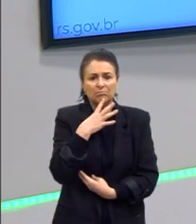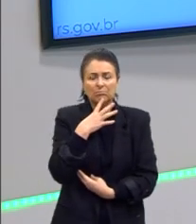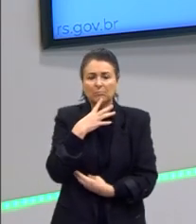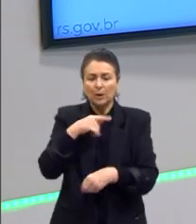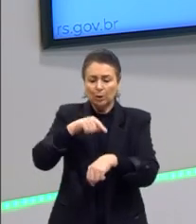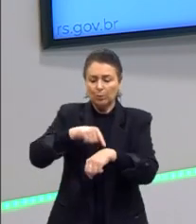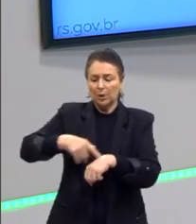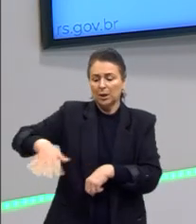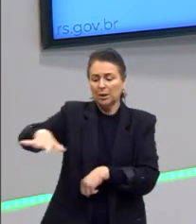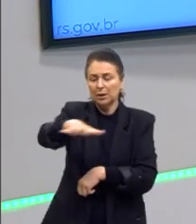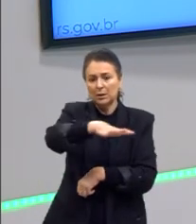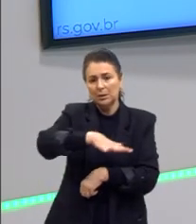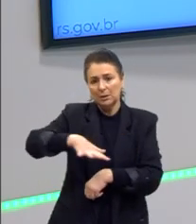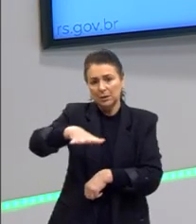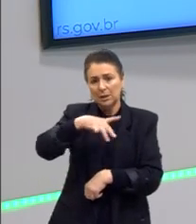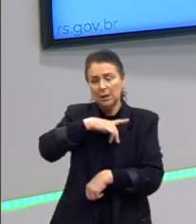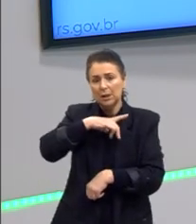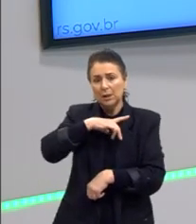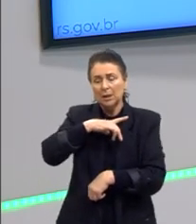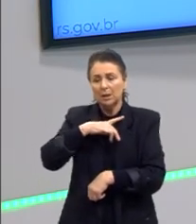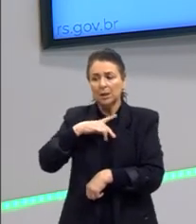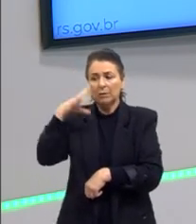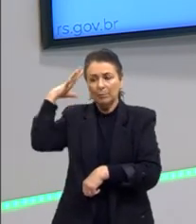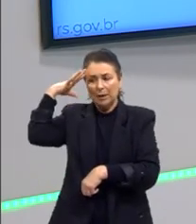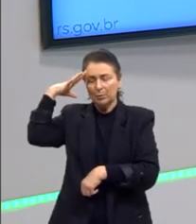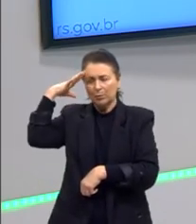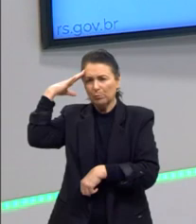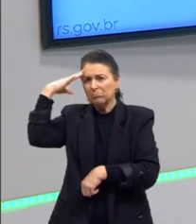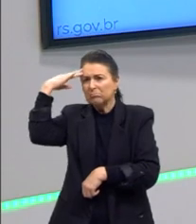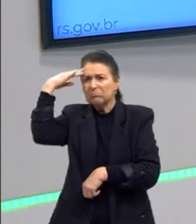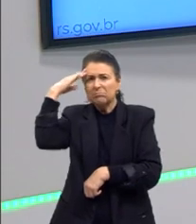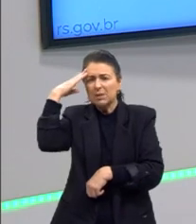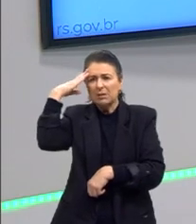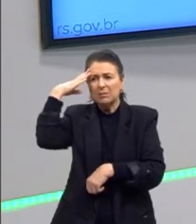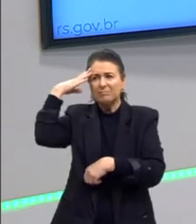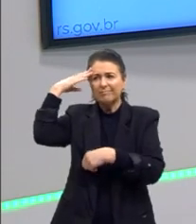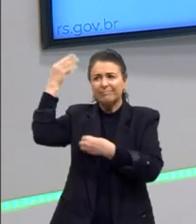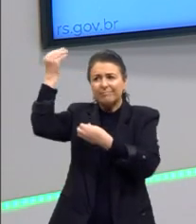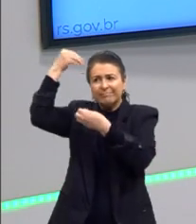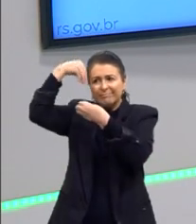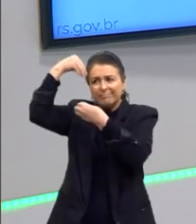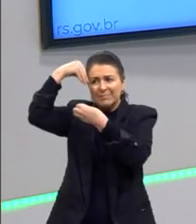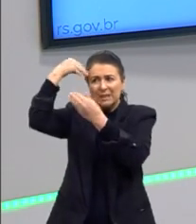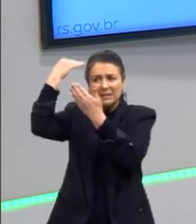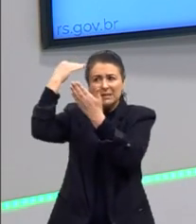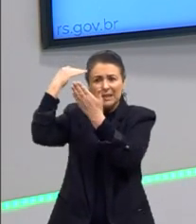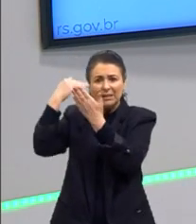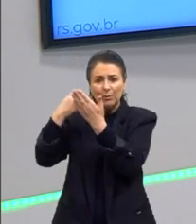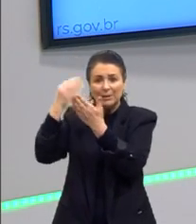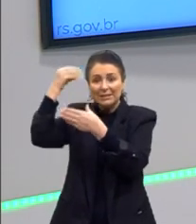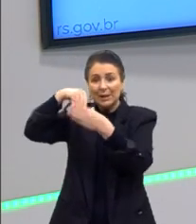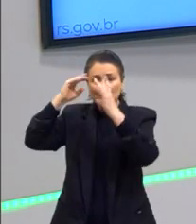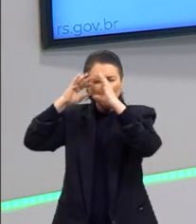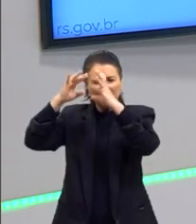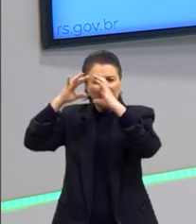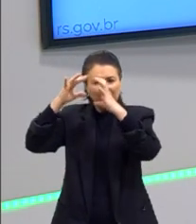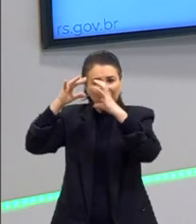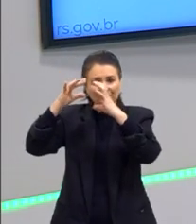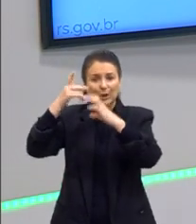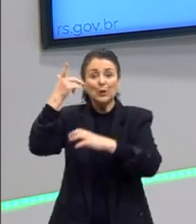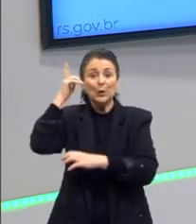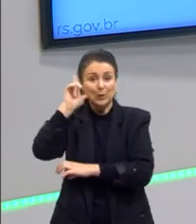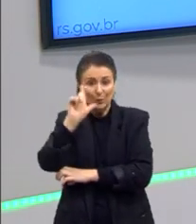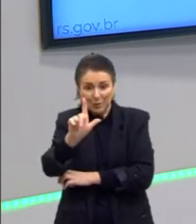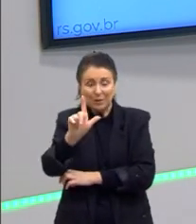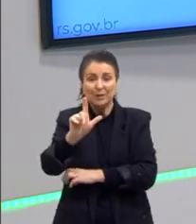tempo e no espaço e que passam pelo nosso entendimento, por essas nossas categorias, nós conseguimos emitir juízos.